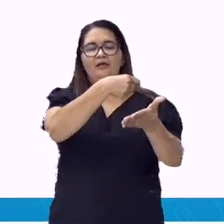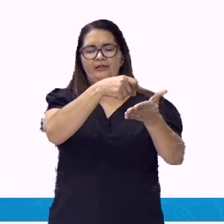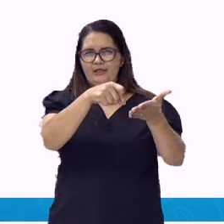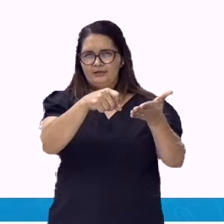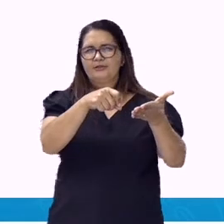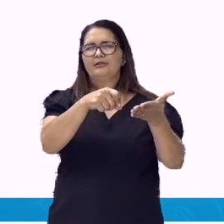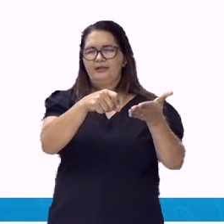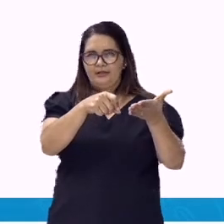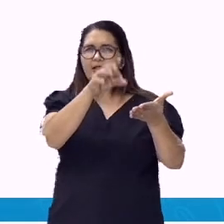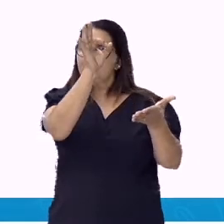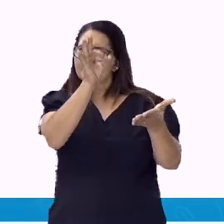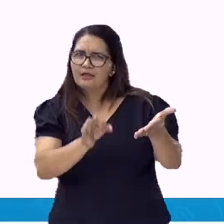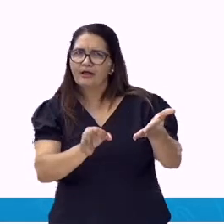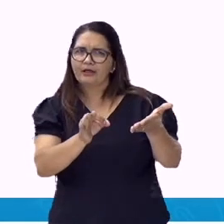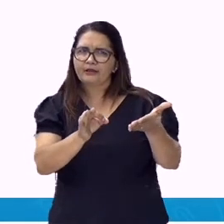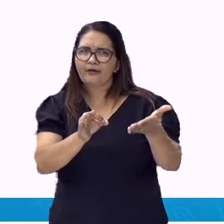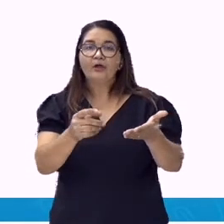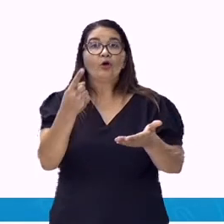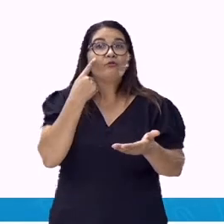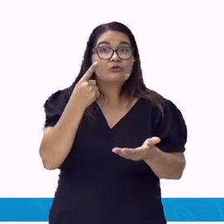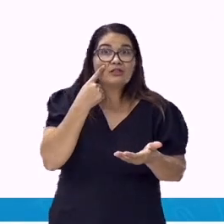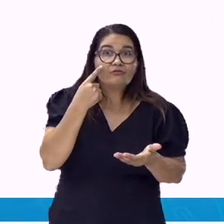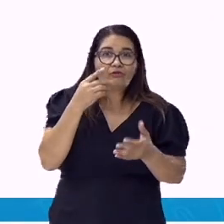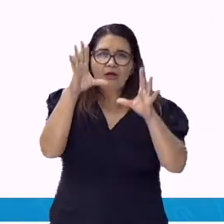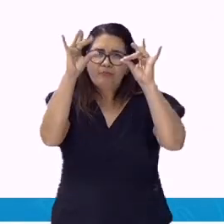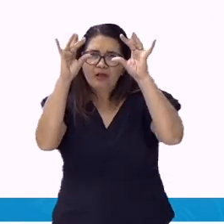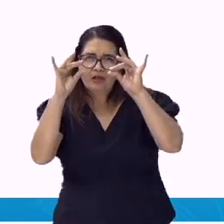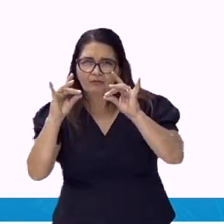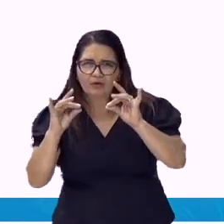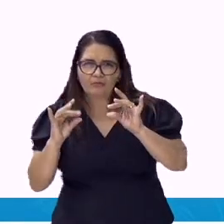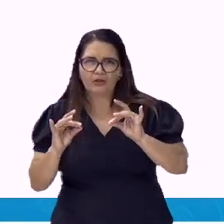localize nas frases abaixo os pronomes indefinidos.